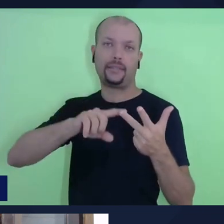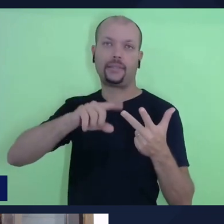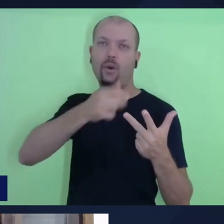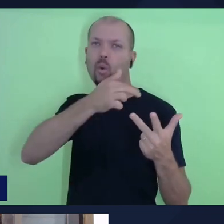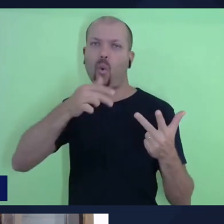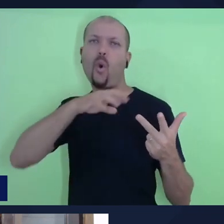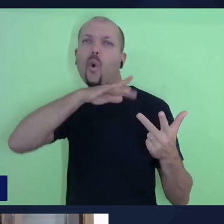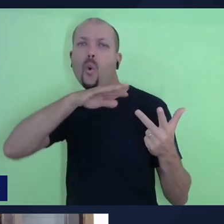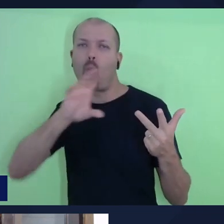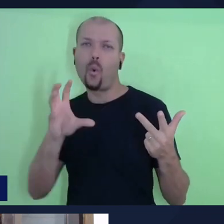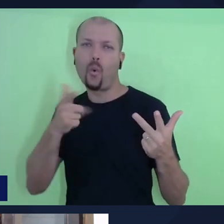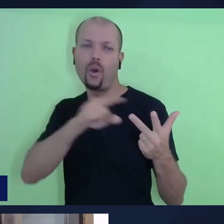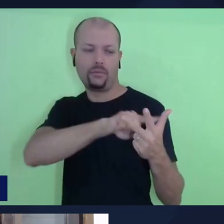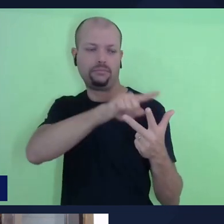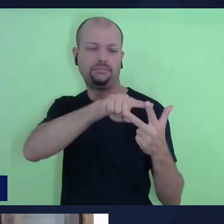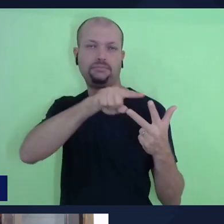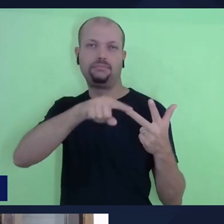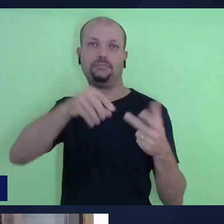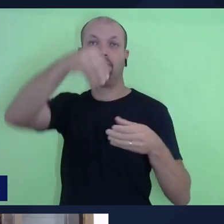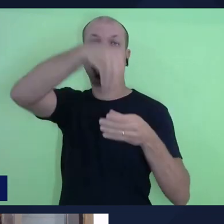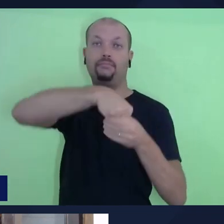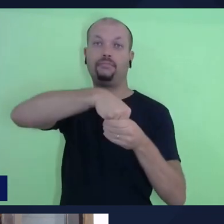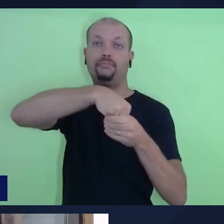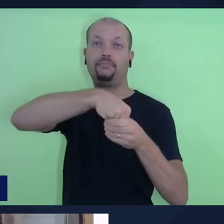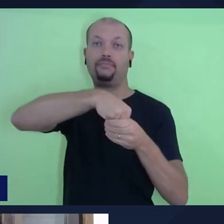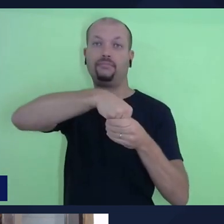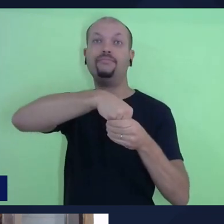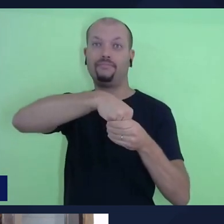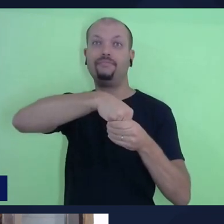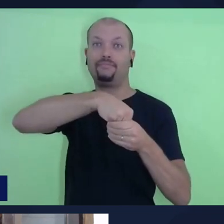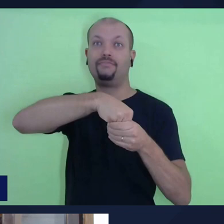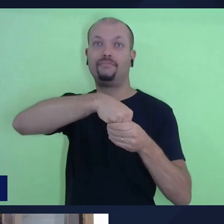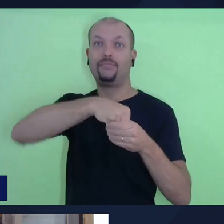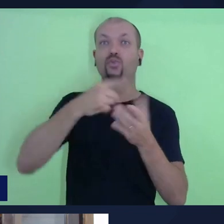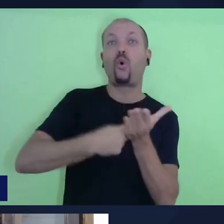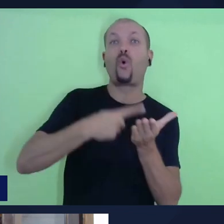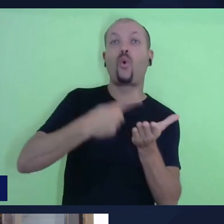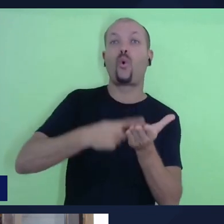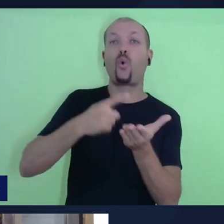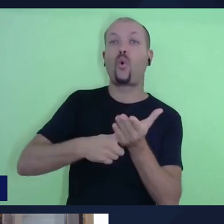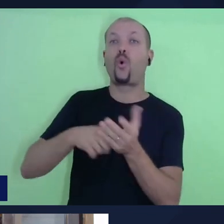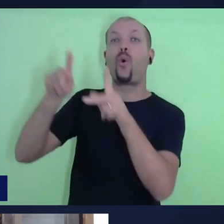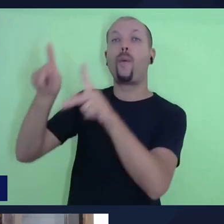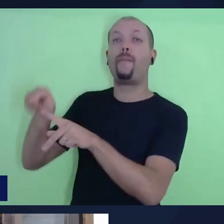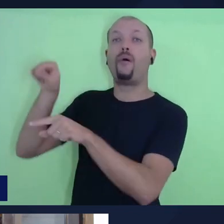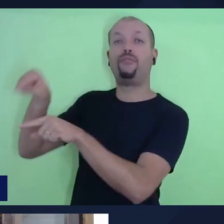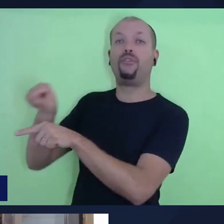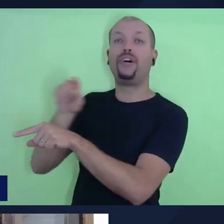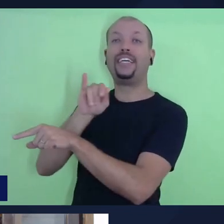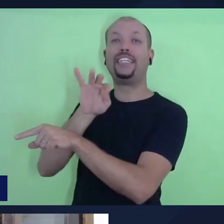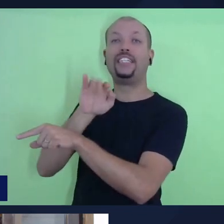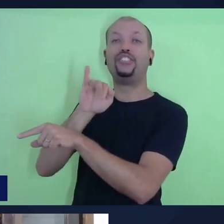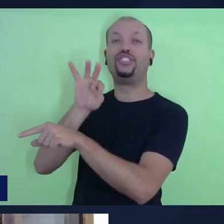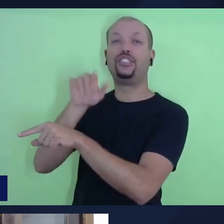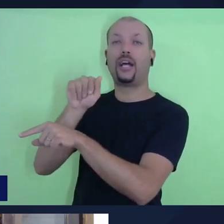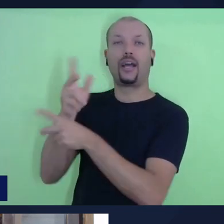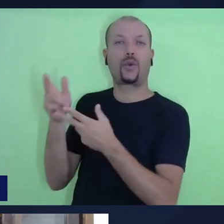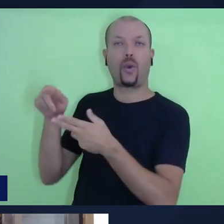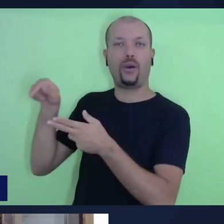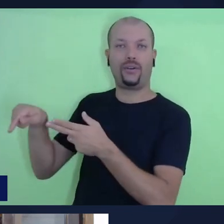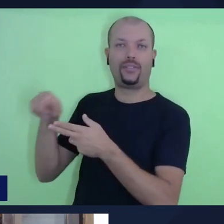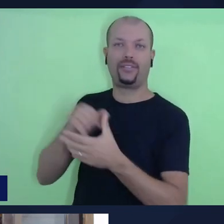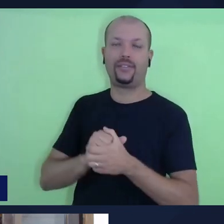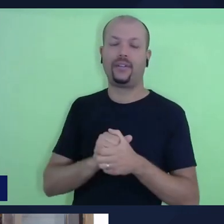características, atributos que estão também presentes nos acordos, nos contratos e titas. Agora, o texto